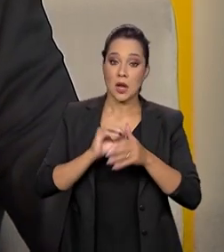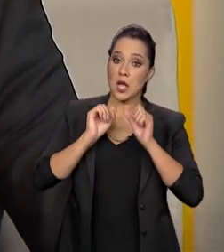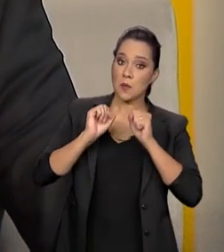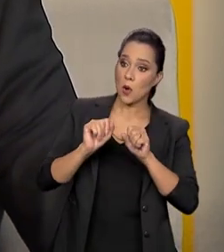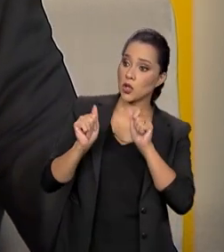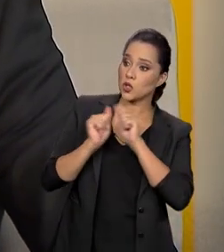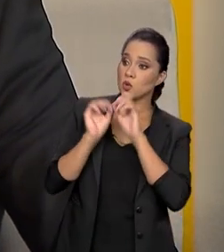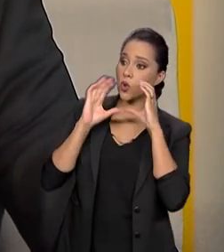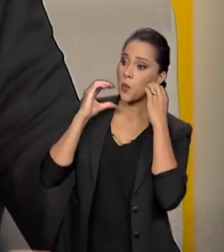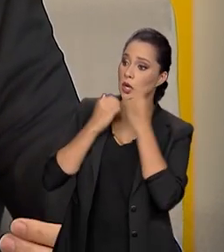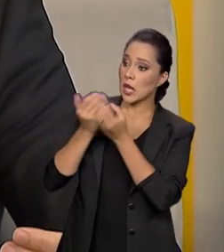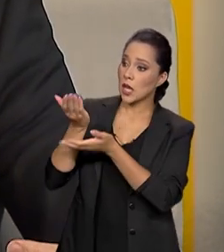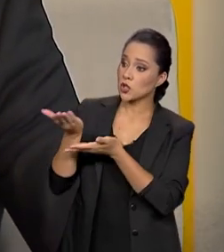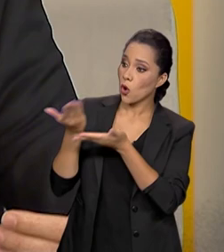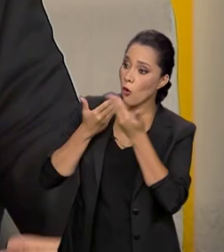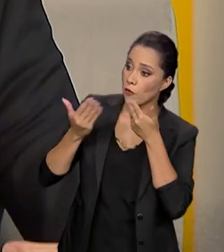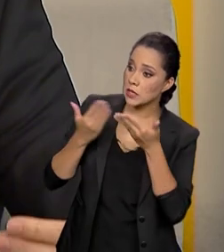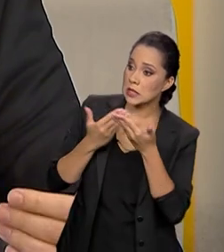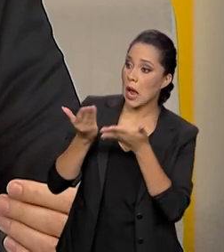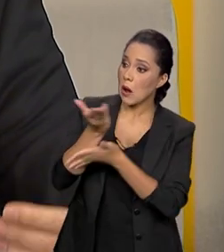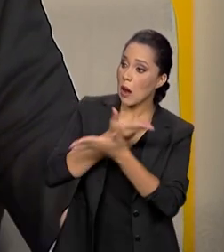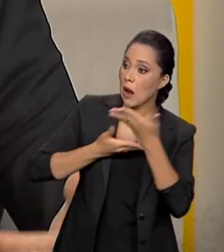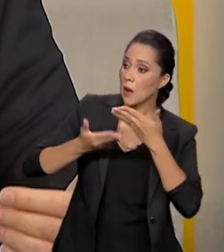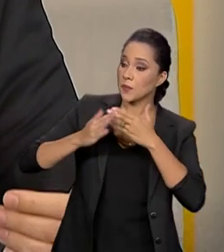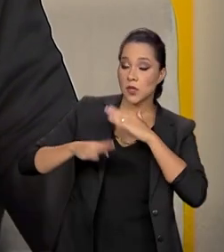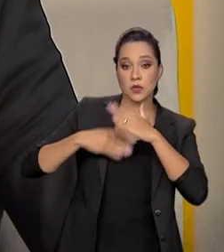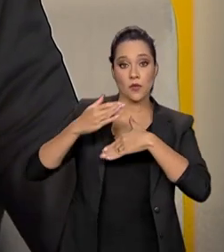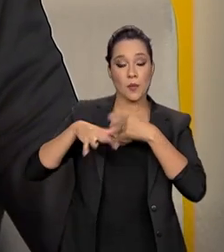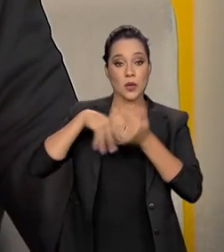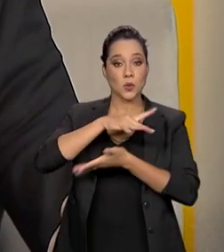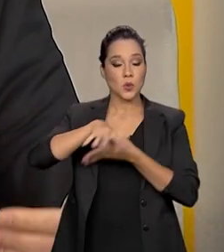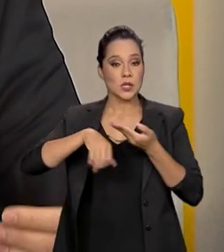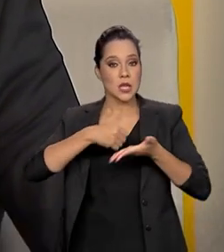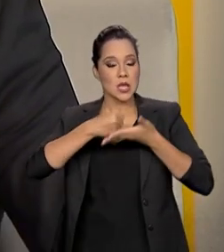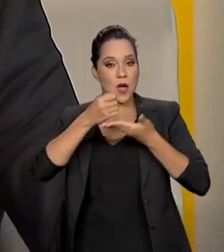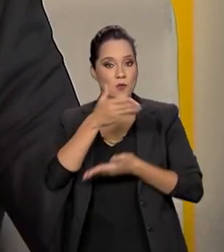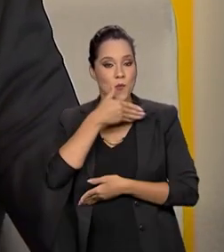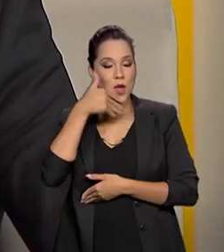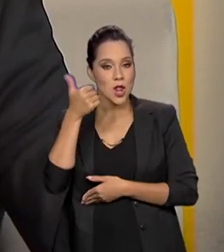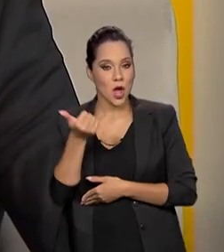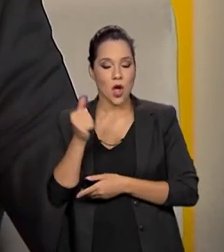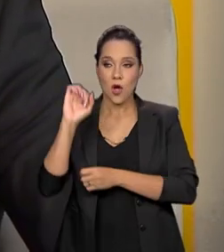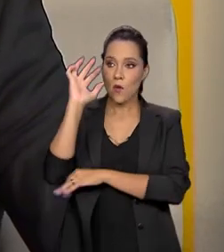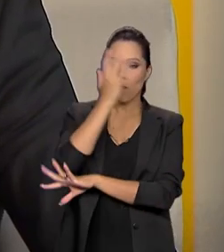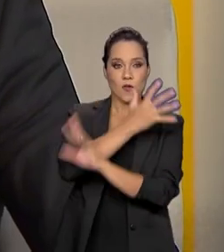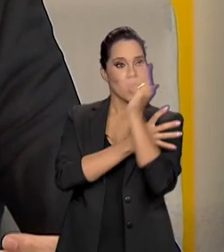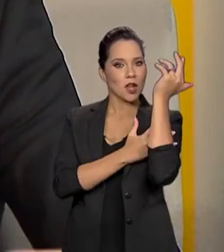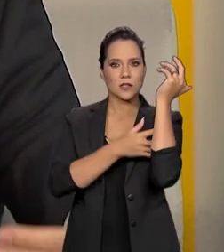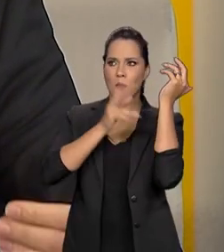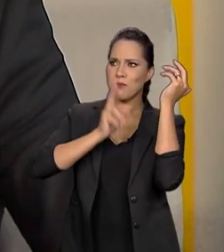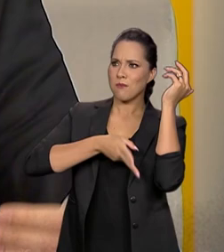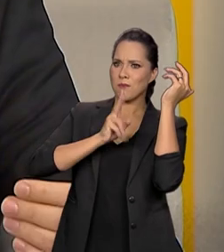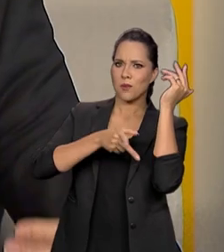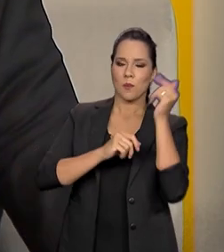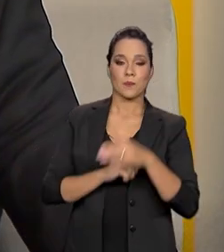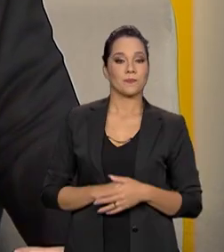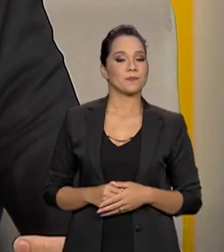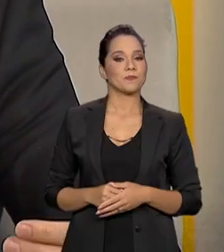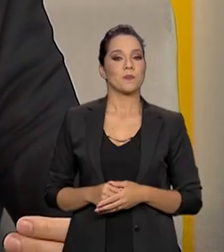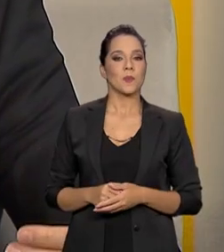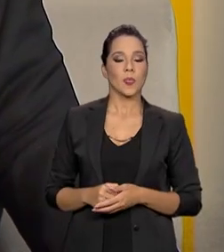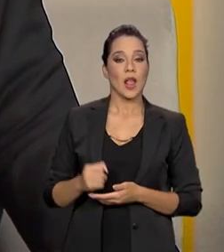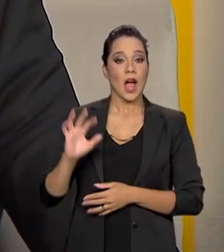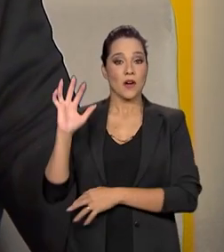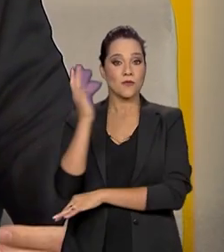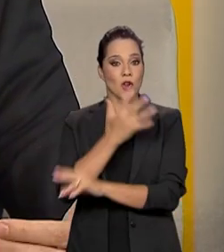as comunidades locais, para que a gente tenha um desenvolvimento sustentável, mantendo a floresta em pé. Vale muito mais a